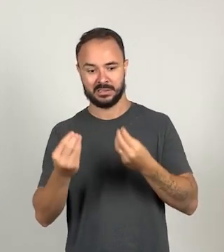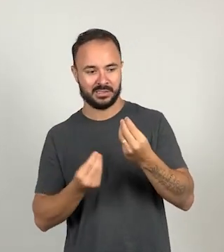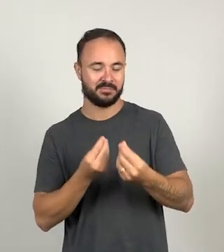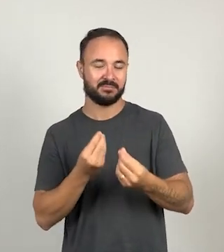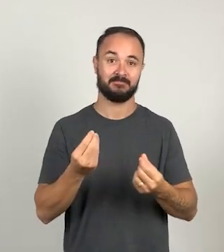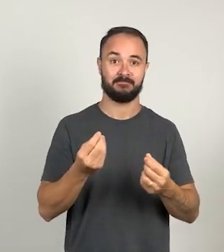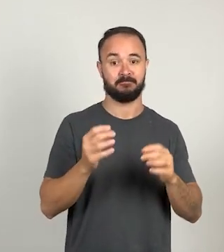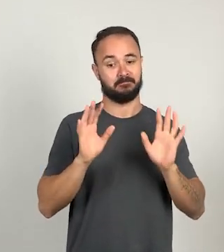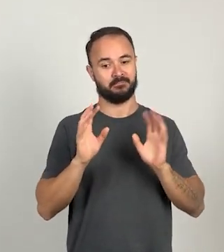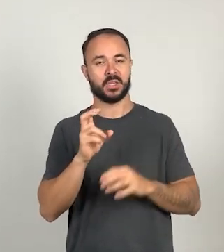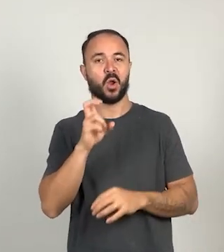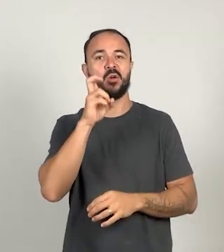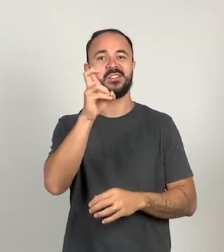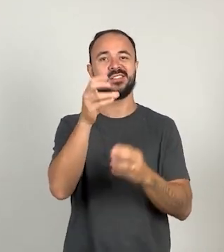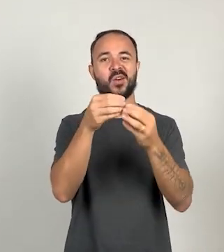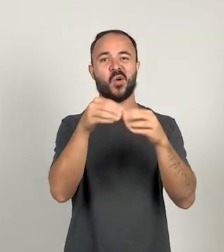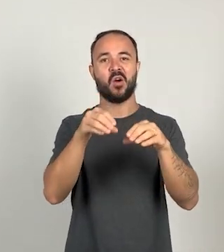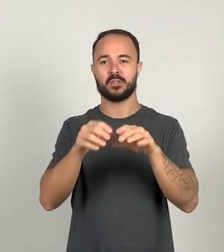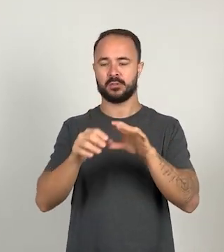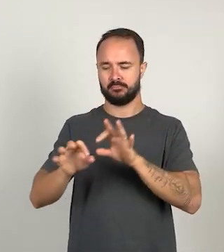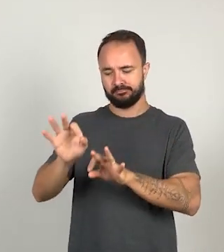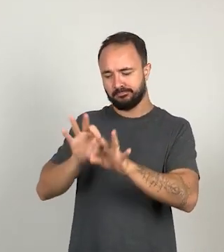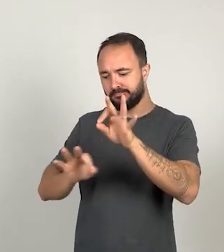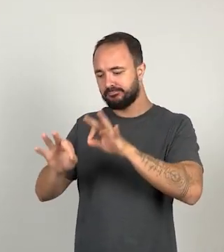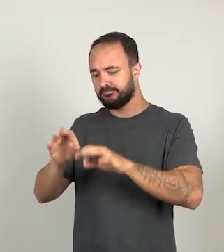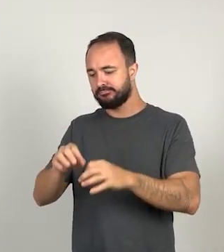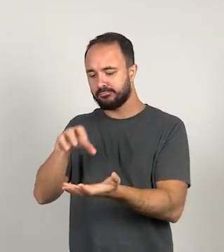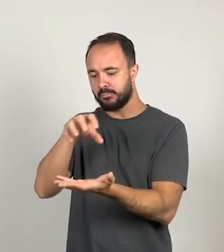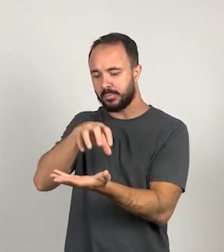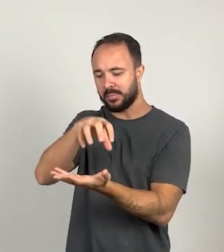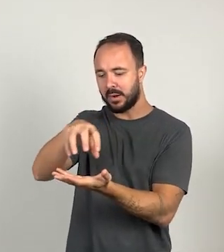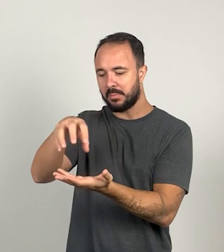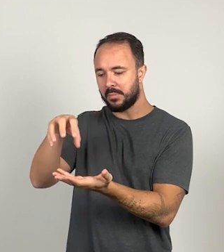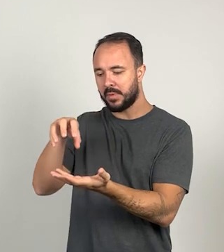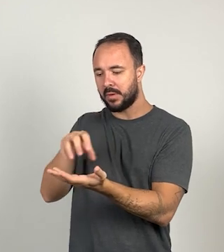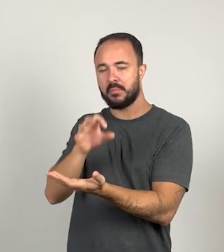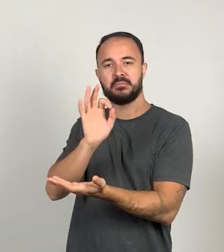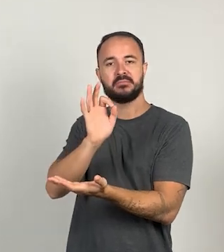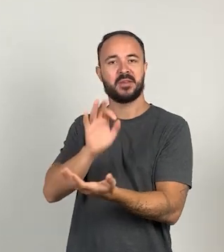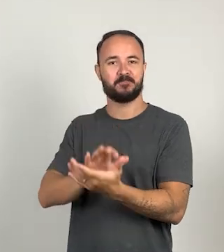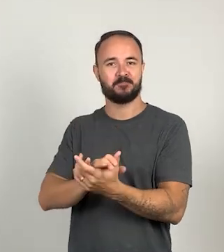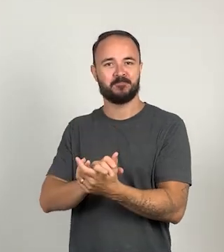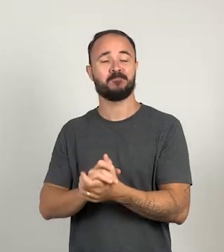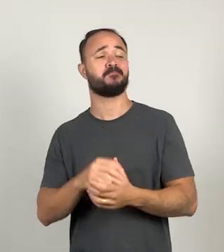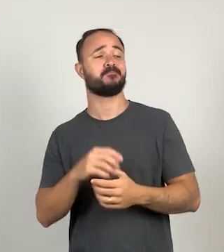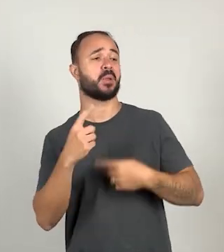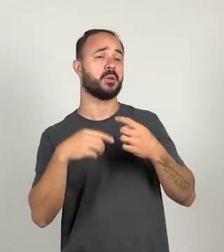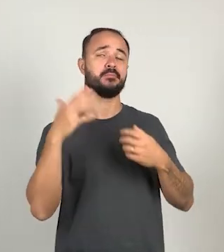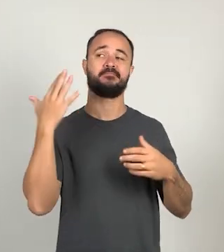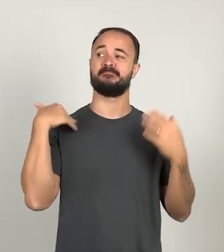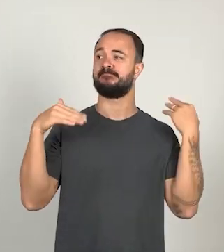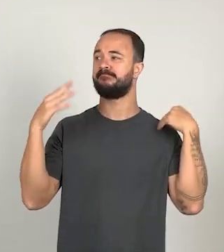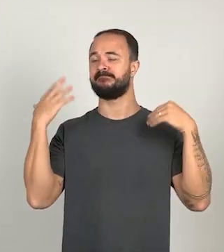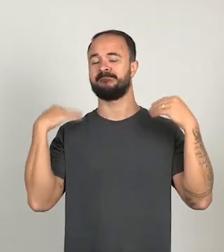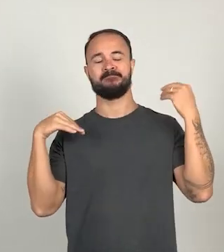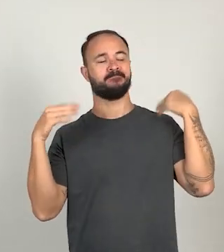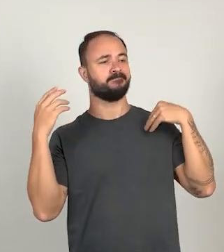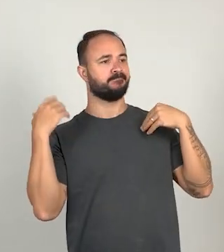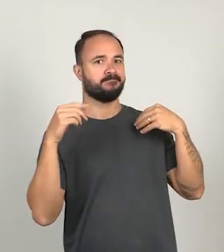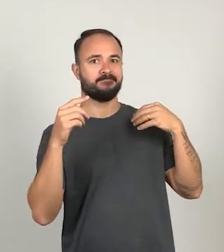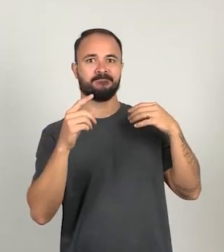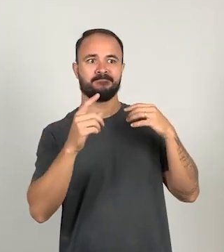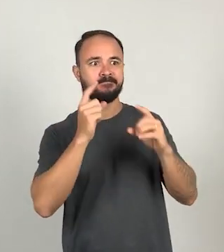cinco ovos em seu ninho, colocou. Mas quando foi passear